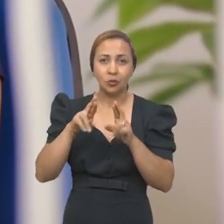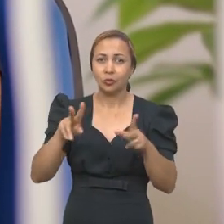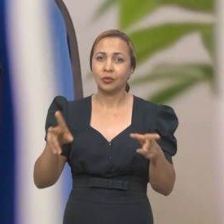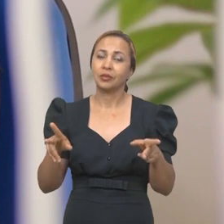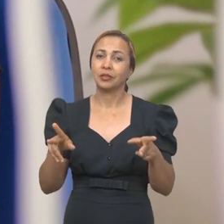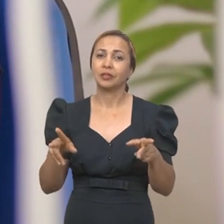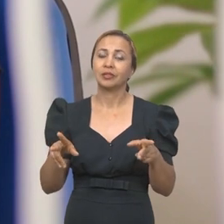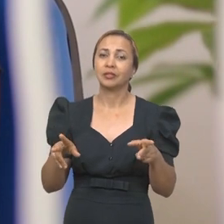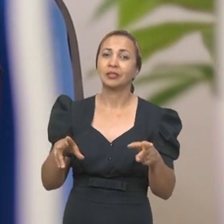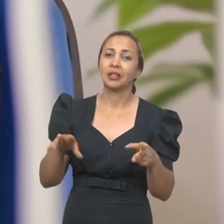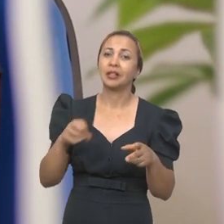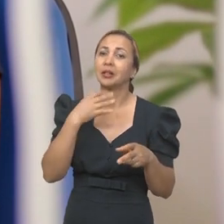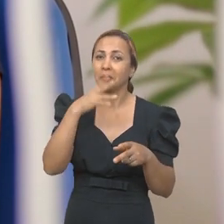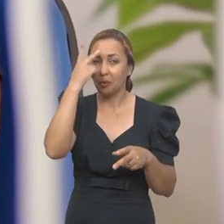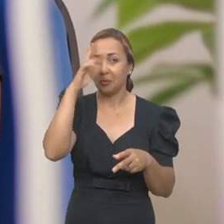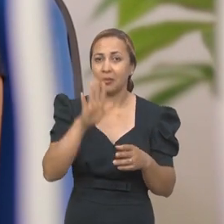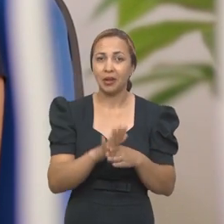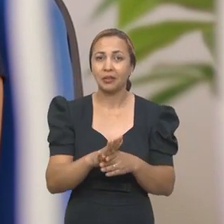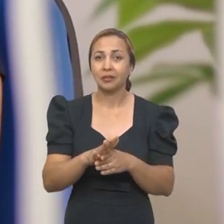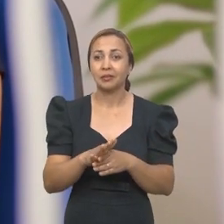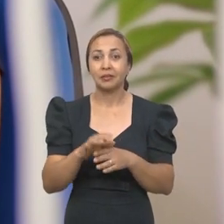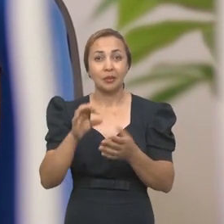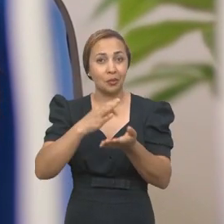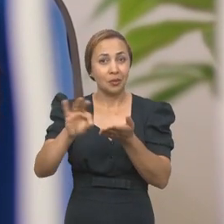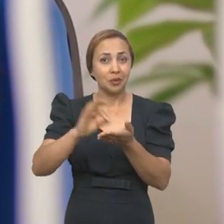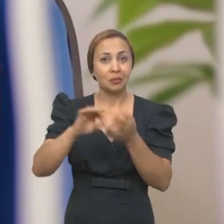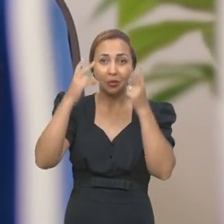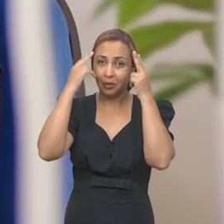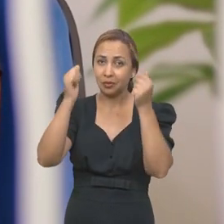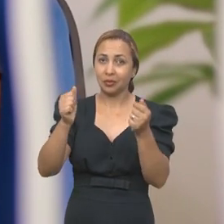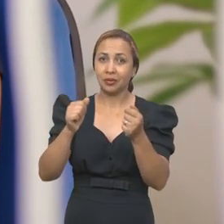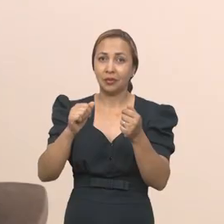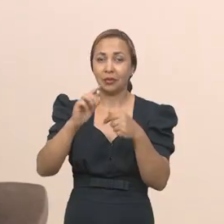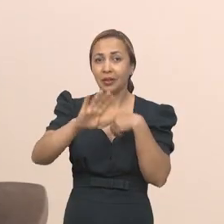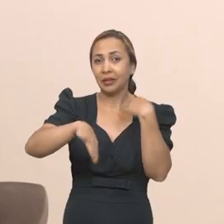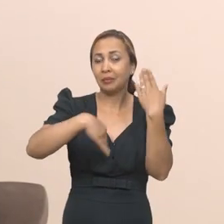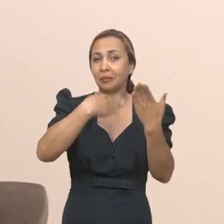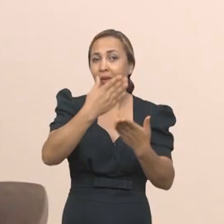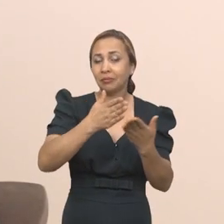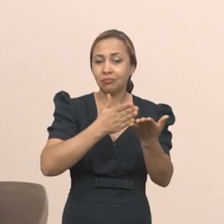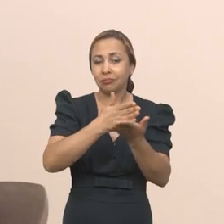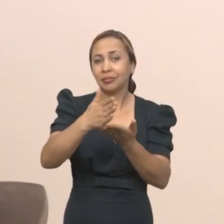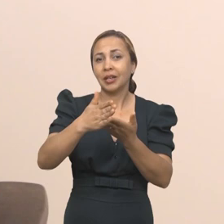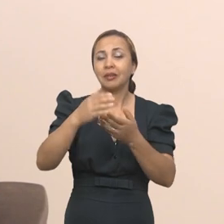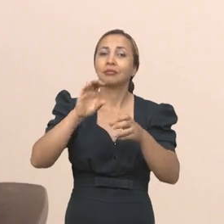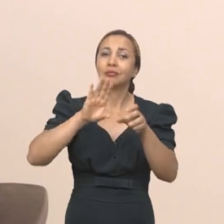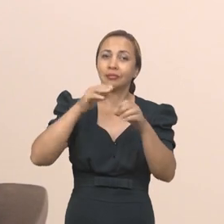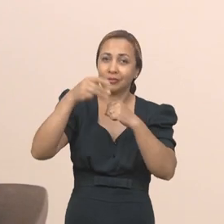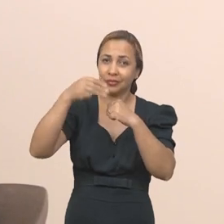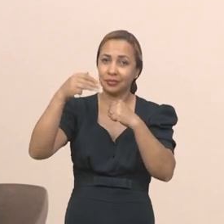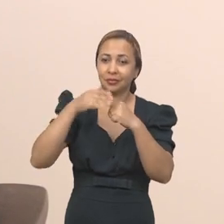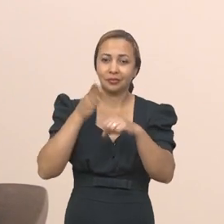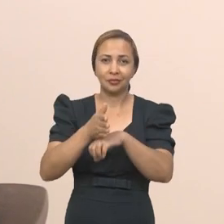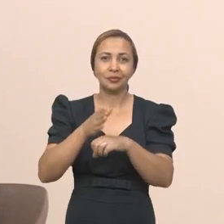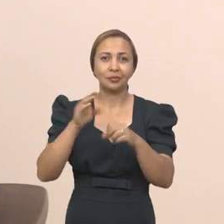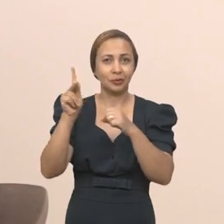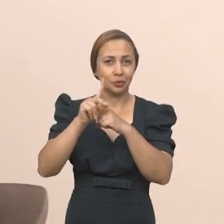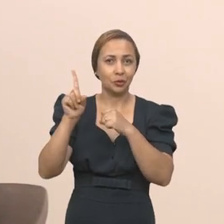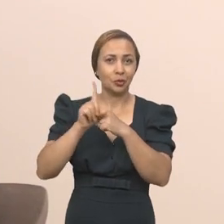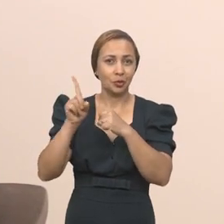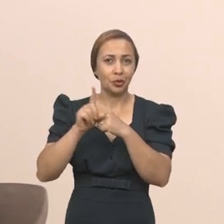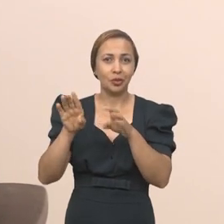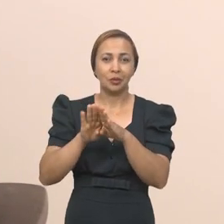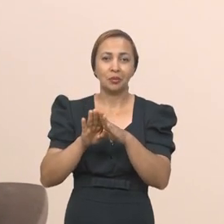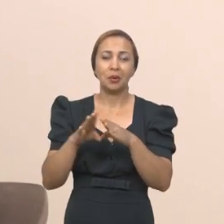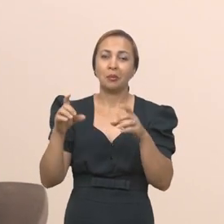atacadas, e esses compostos são sim atrativos para o inimigo natural. E passado o mestrado, eu entrei no doutorado